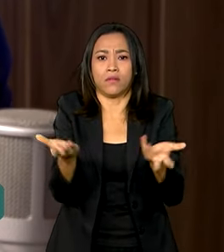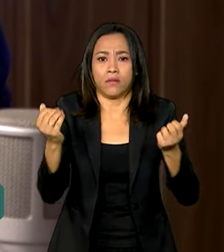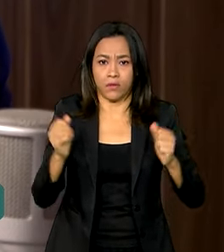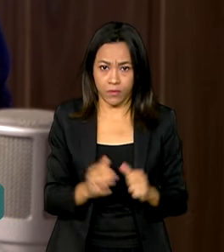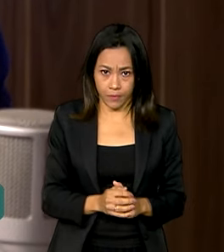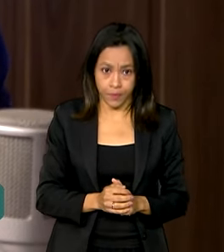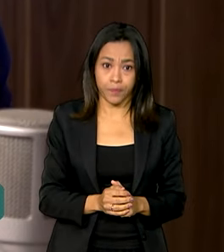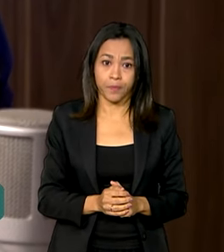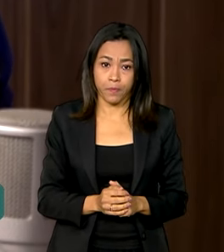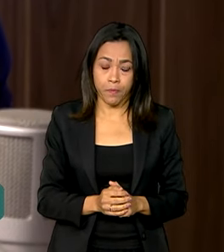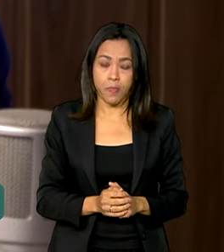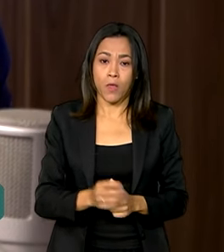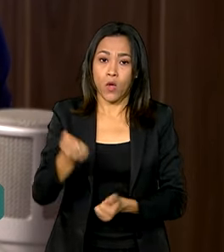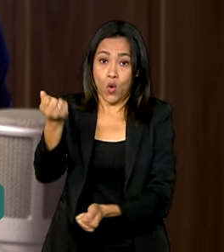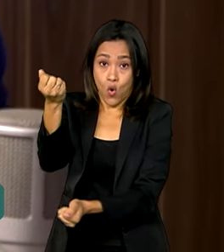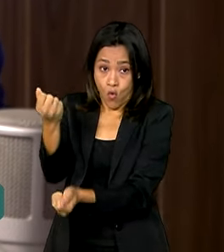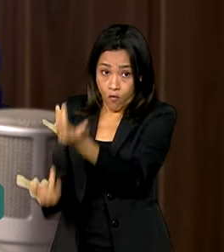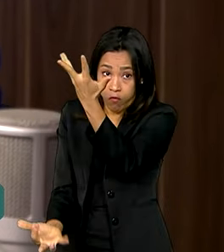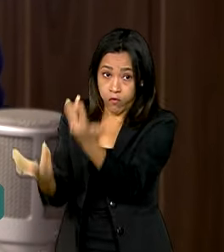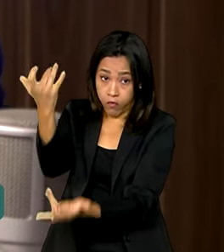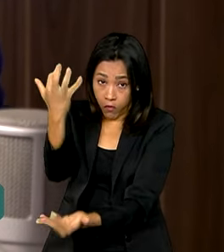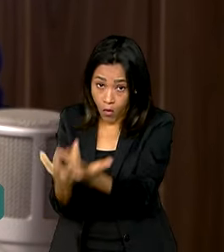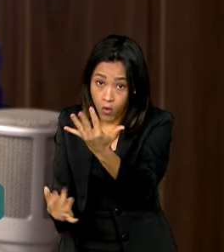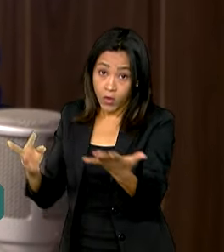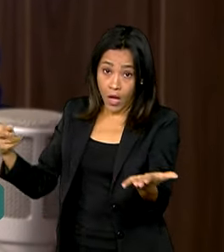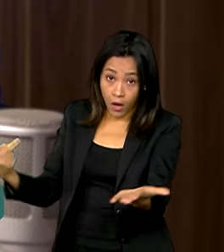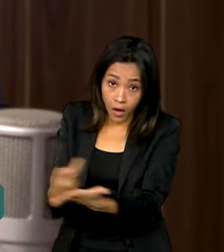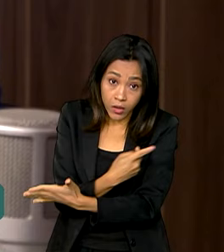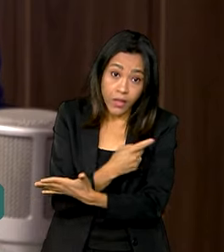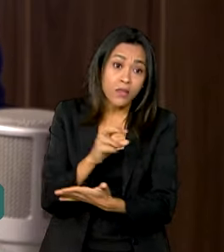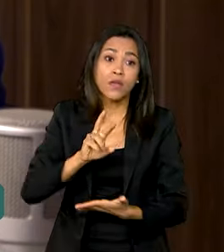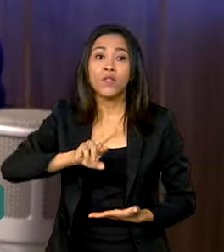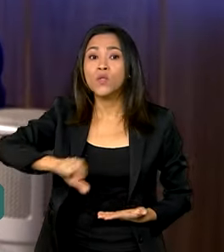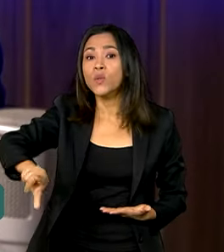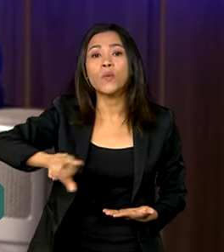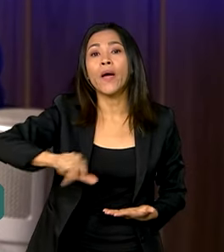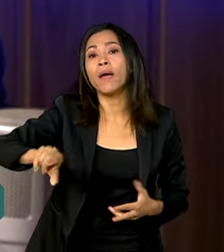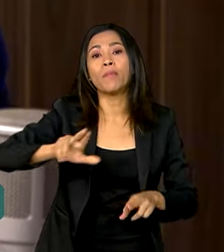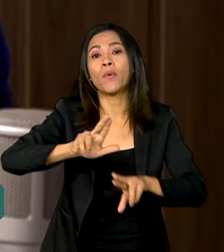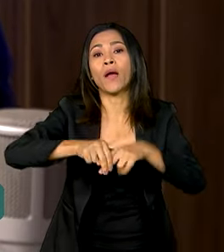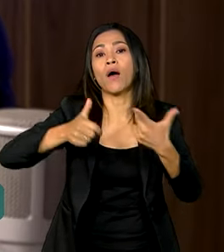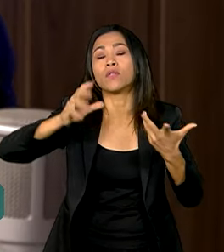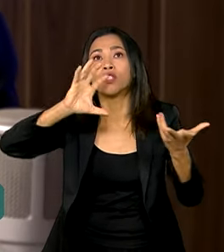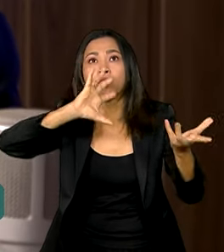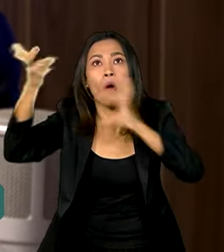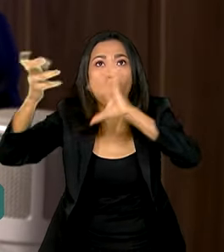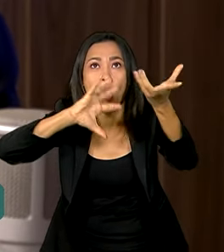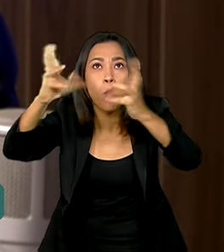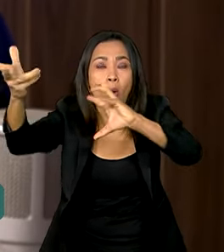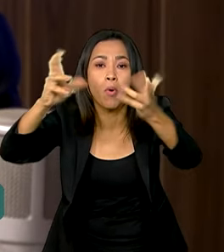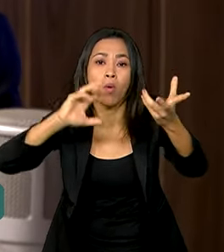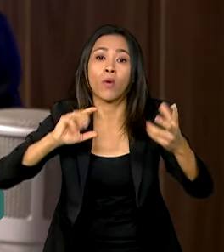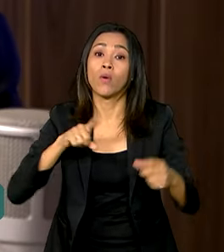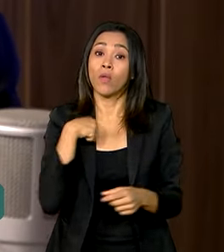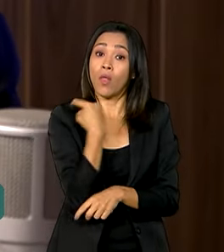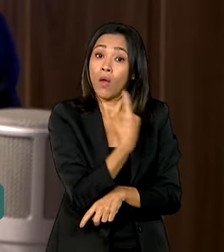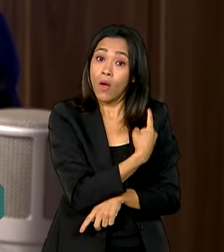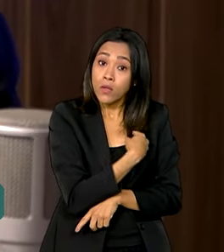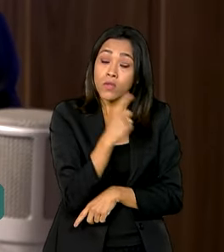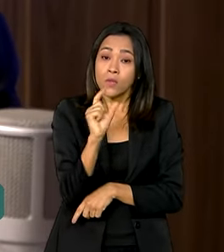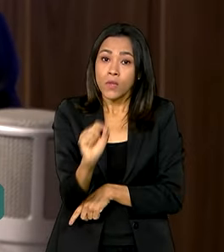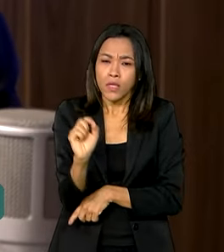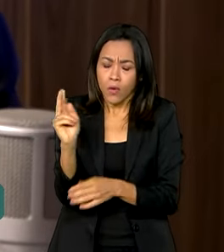ação do fogo, nesses casos, não foi em decorrência de fenômenos climáticos. Nós estamos diante de